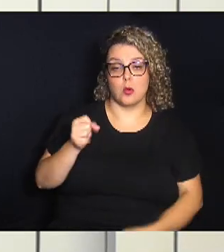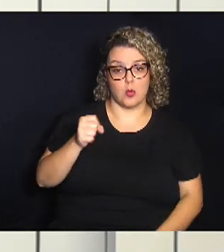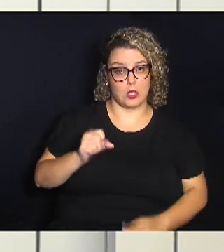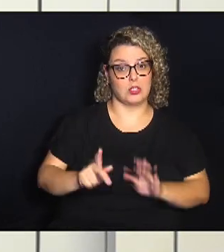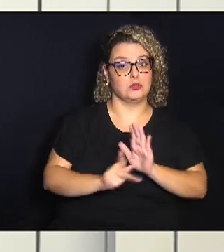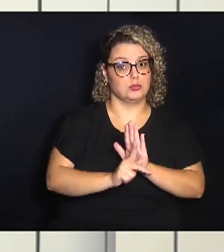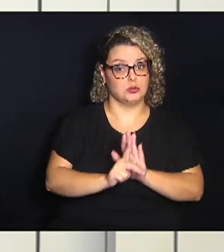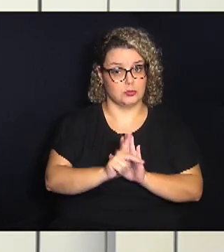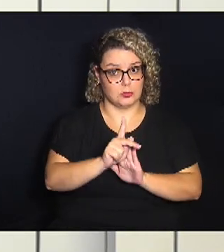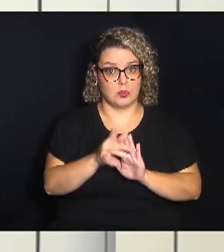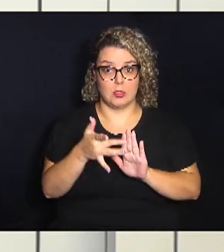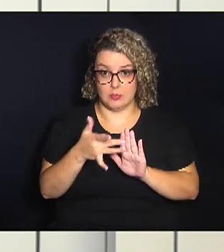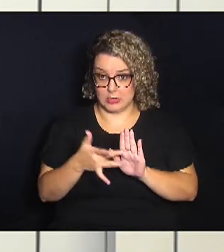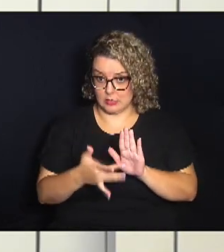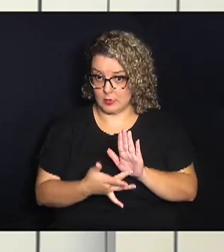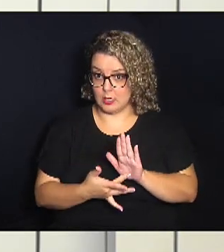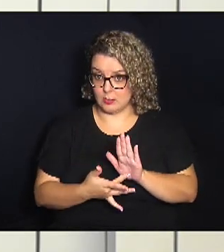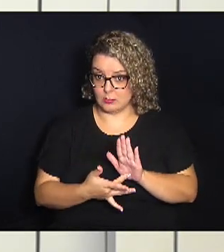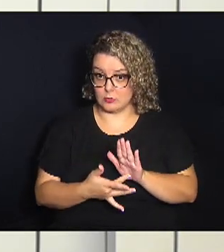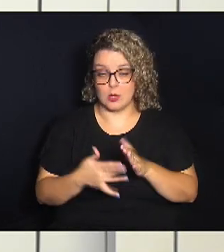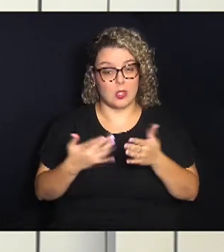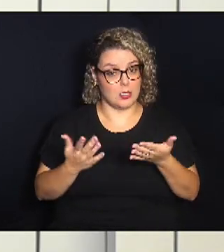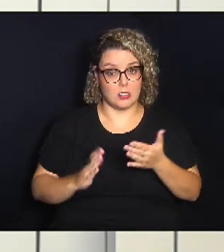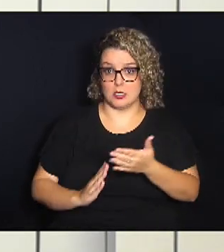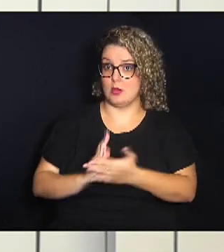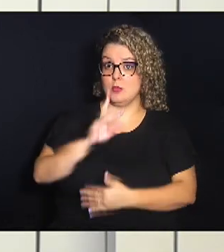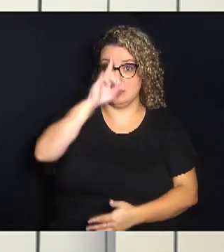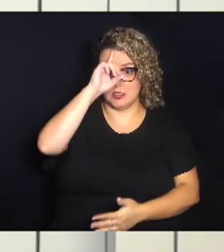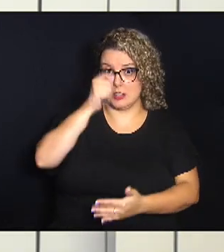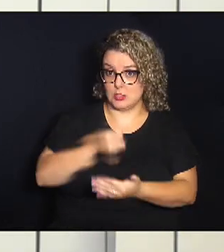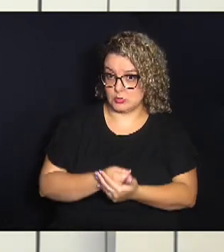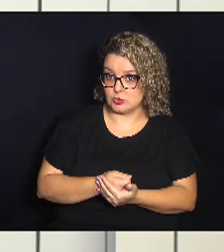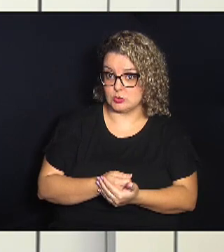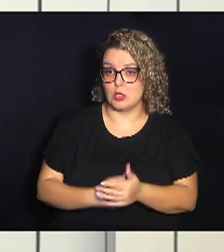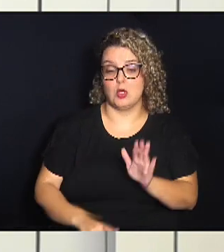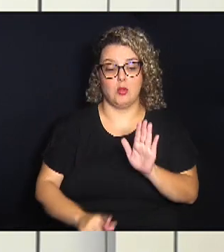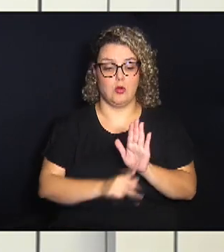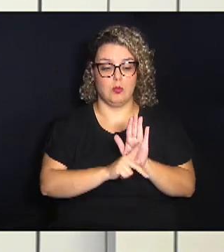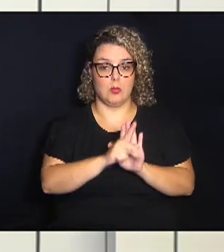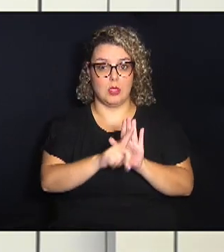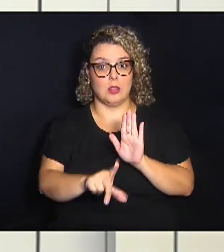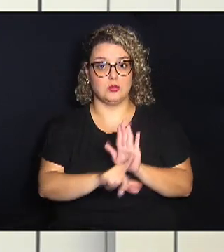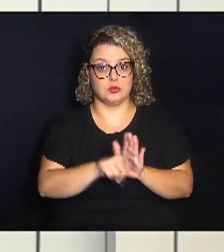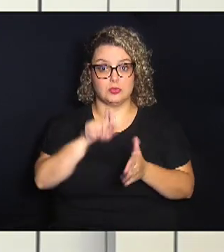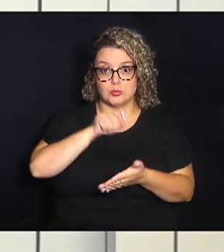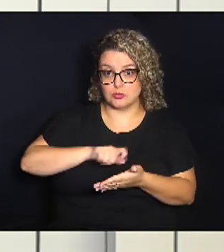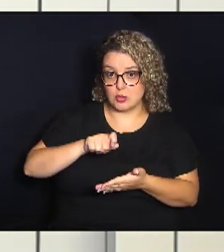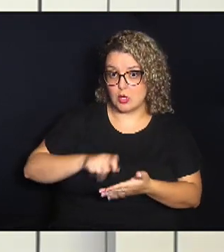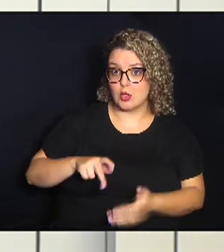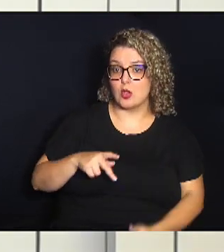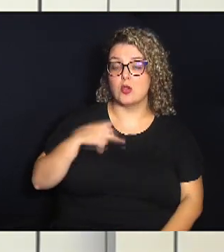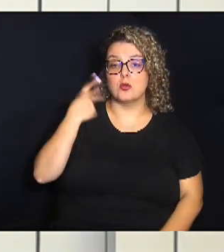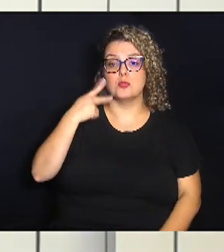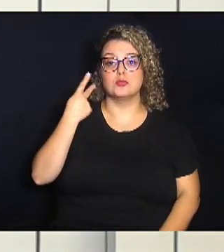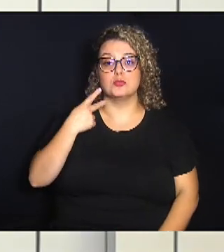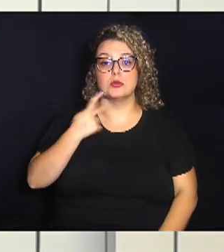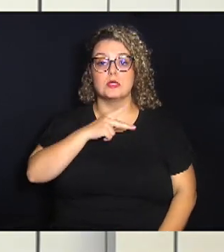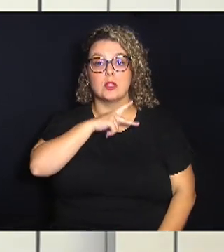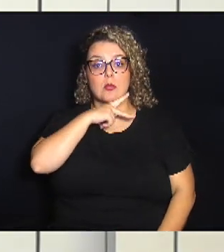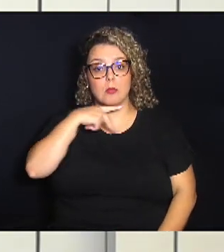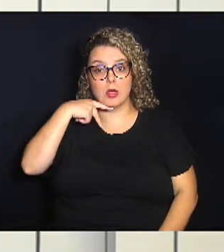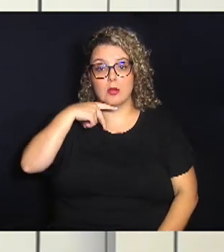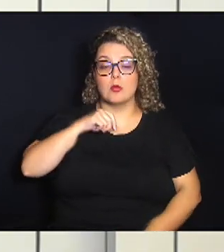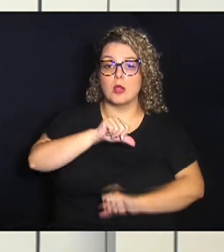projetos que estavam na pauta. E aprovou, em definitivo, o projeto de lei de autoria do vereador Permínio Monteiro, que